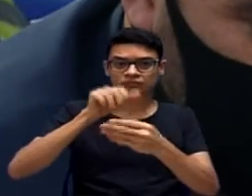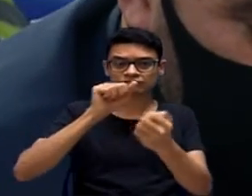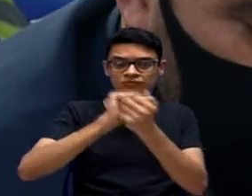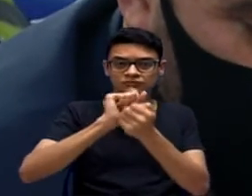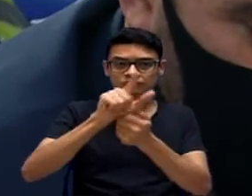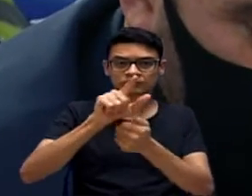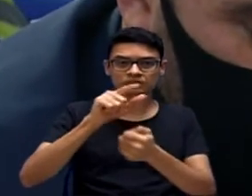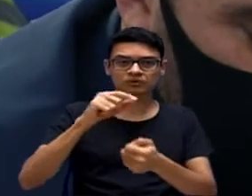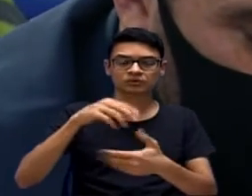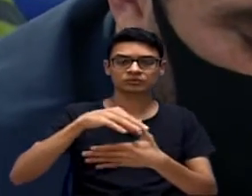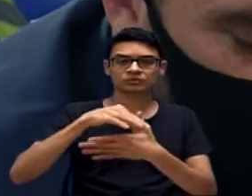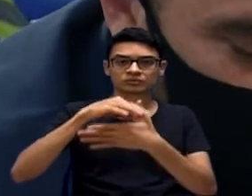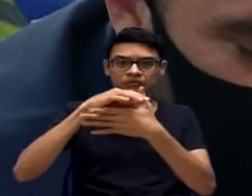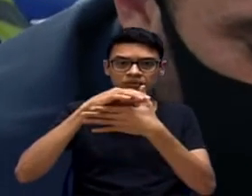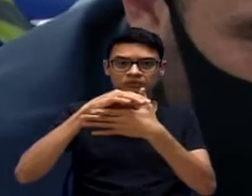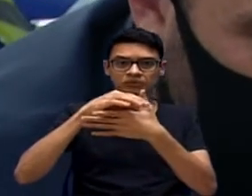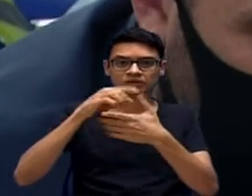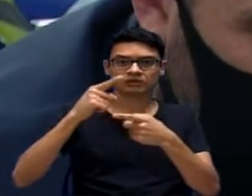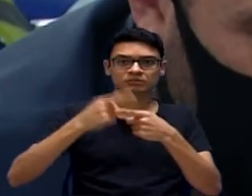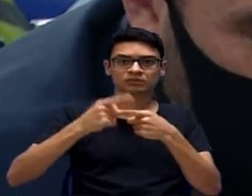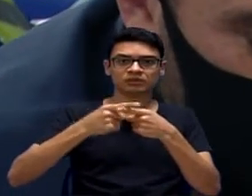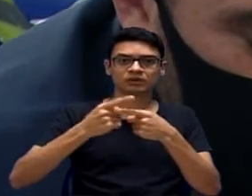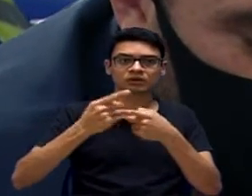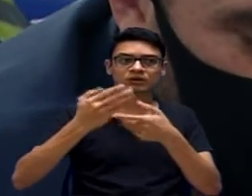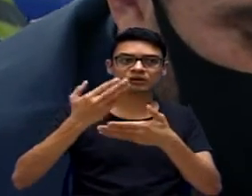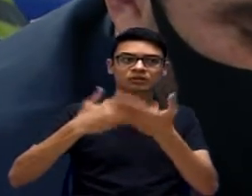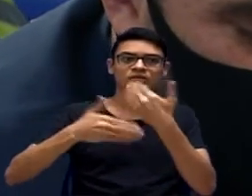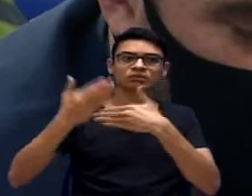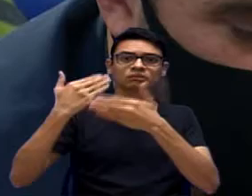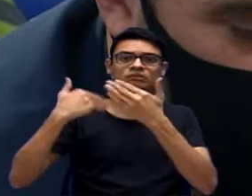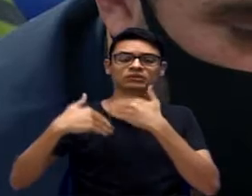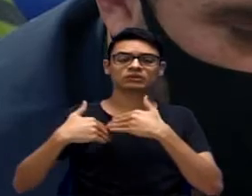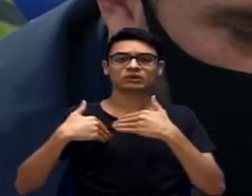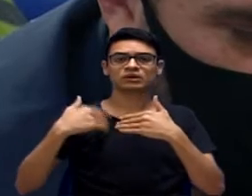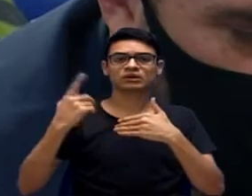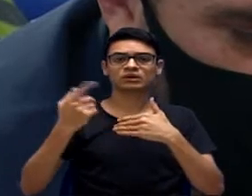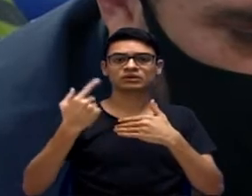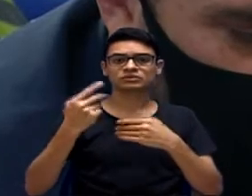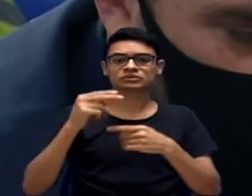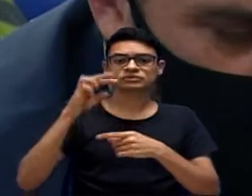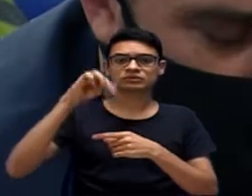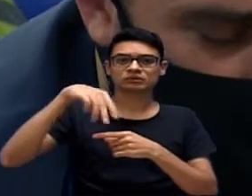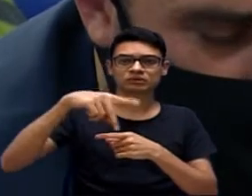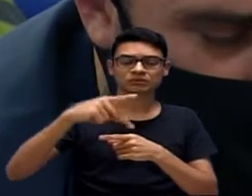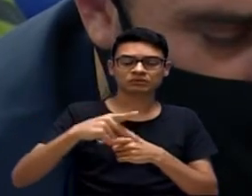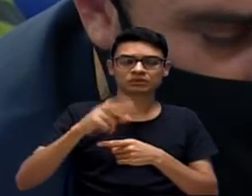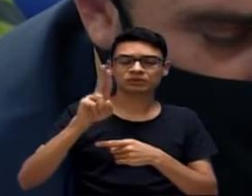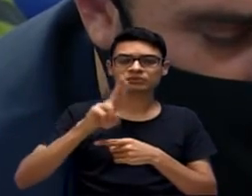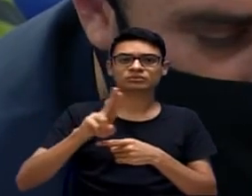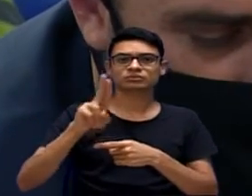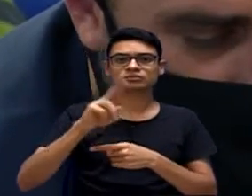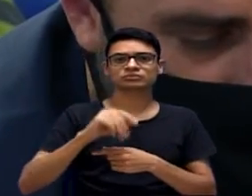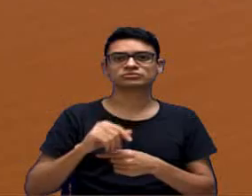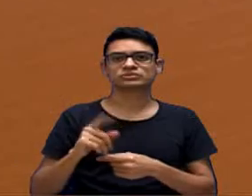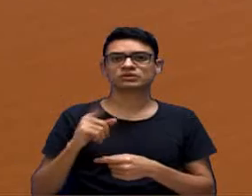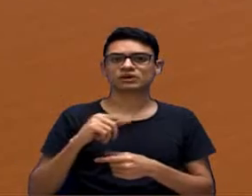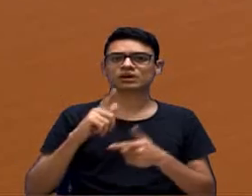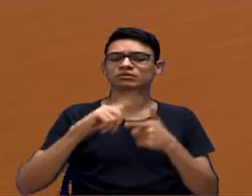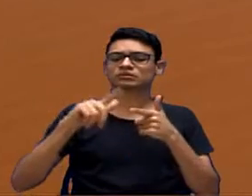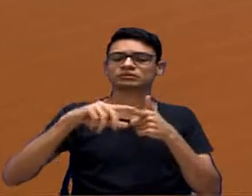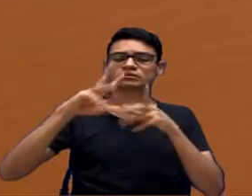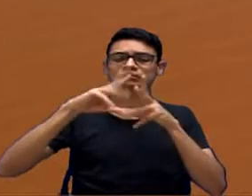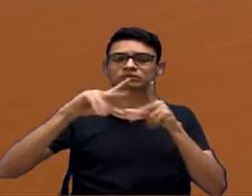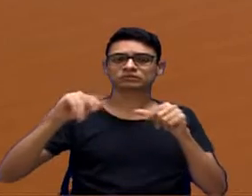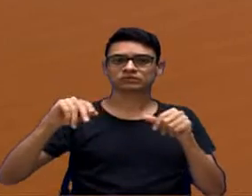muitas vezes a gente tem essa sugestão, não é é acatada, e a gente usa o MP para poder solucionar algum problema. Como já há o